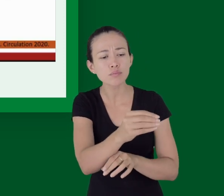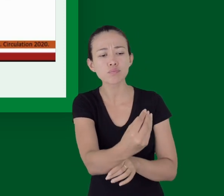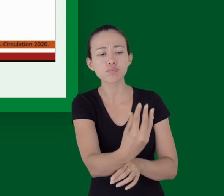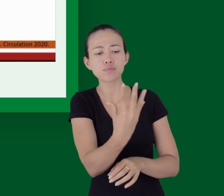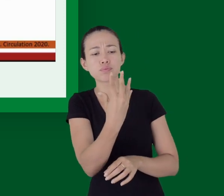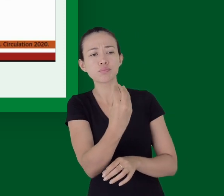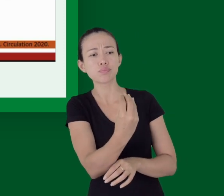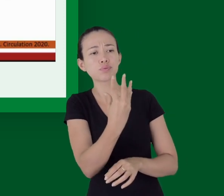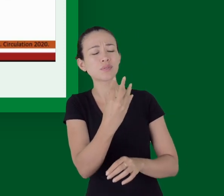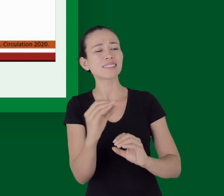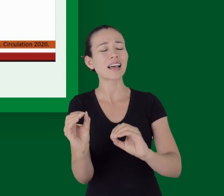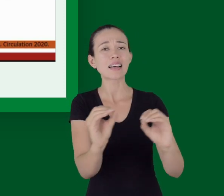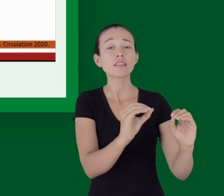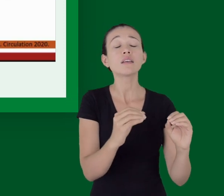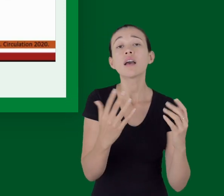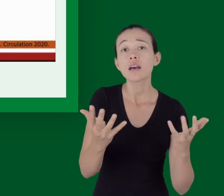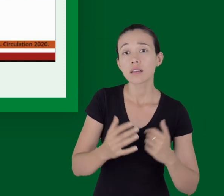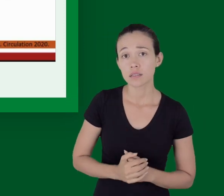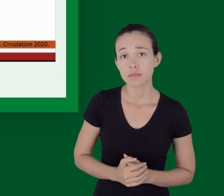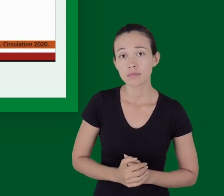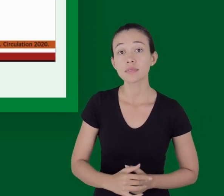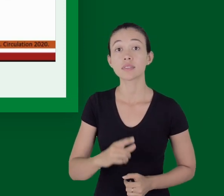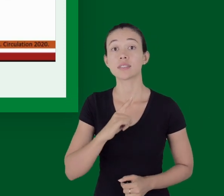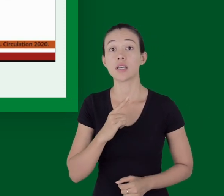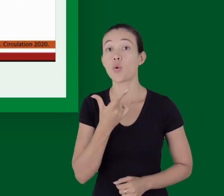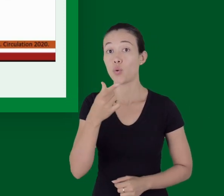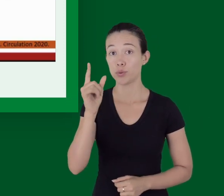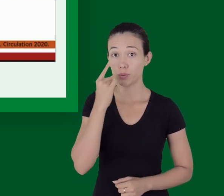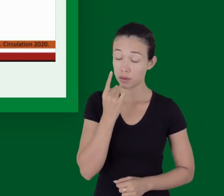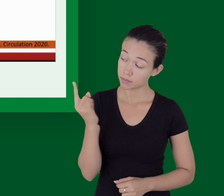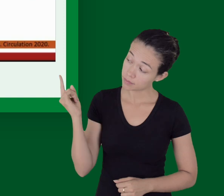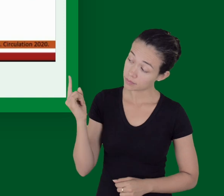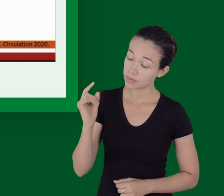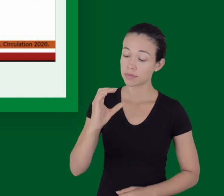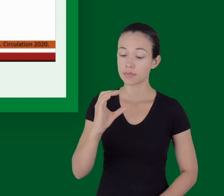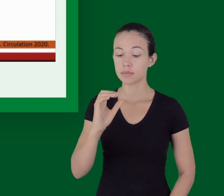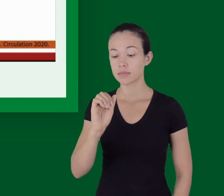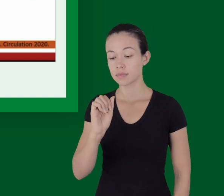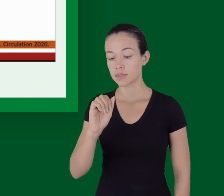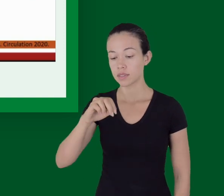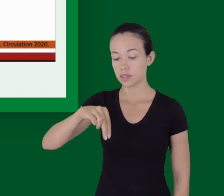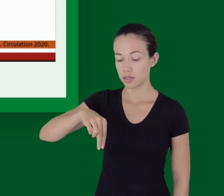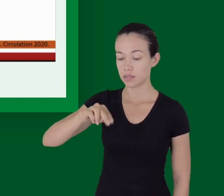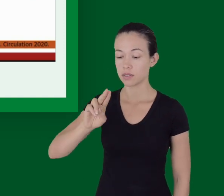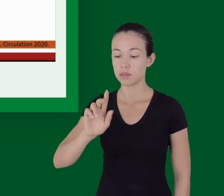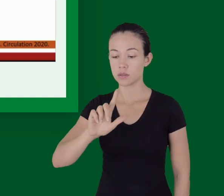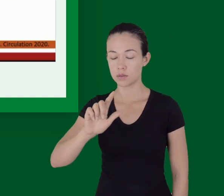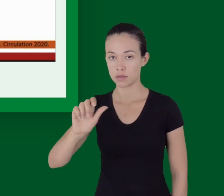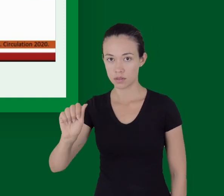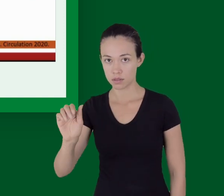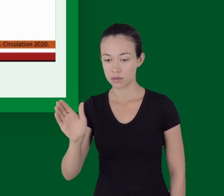dispositivo de abertura da via aérea. É importante utilizar que no caso o paciente